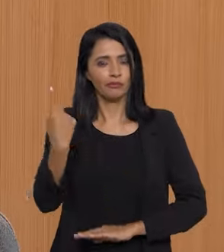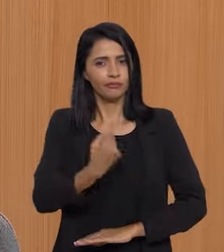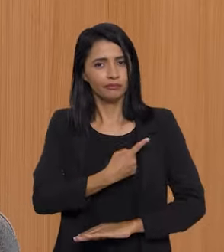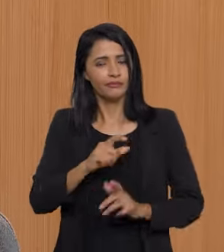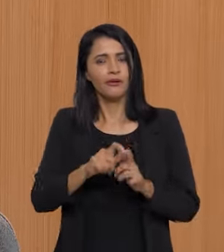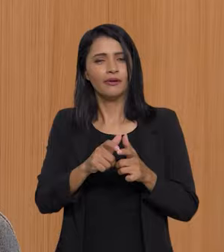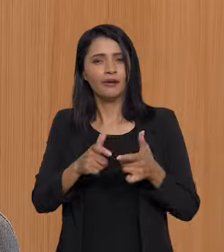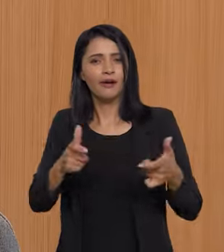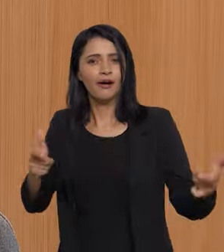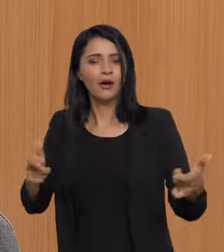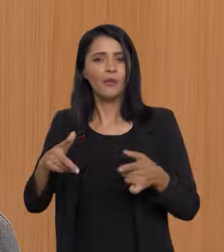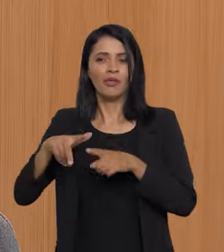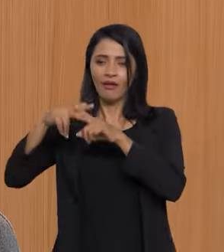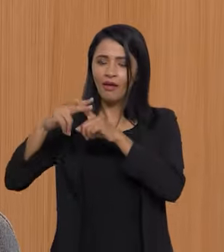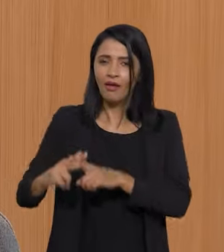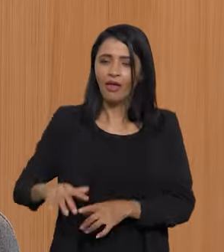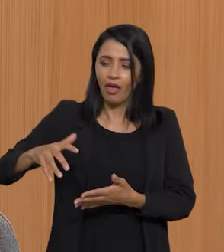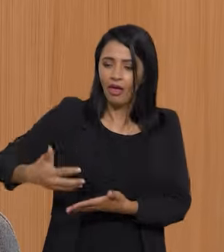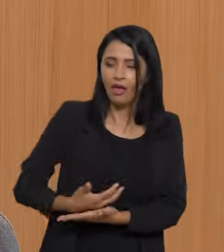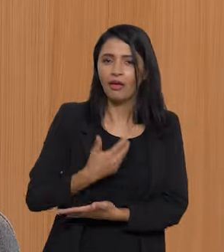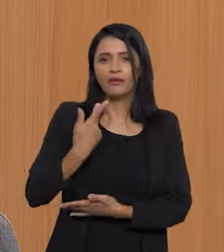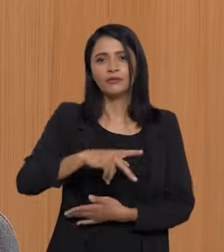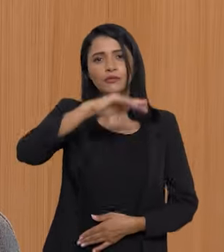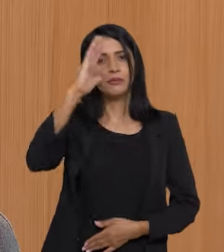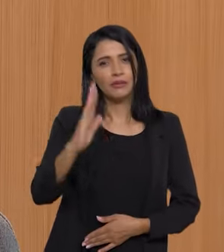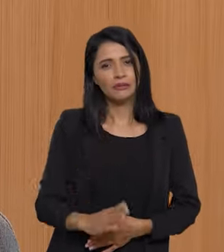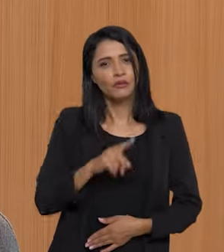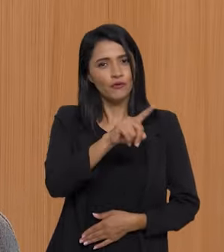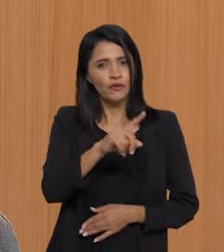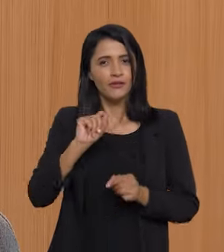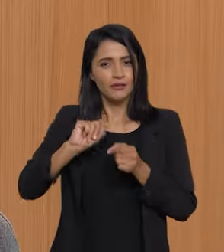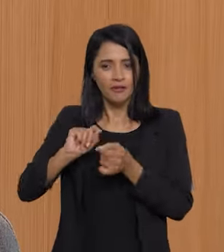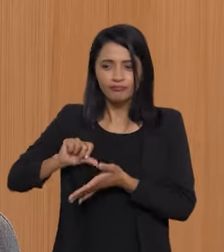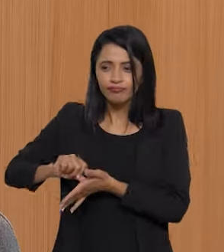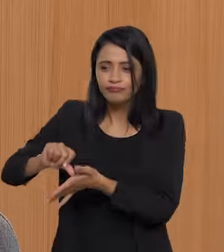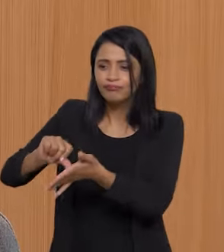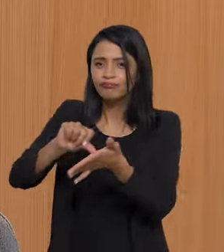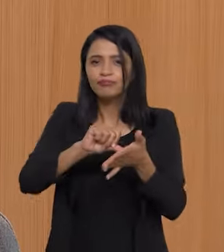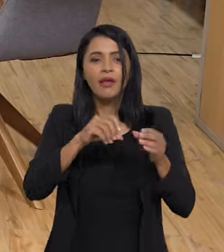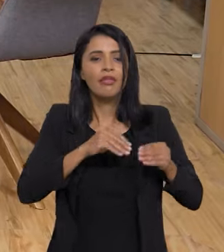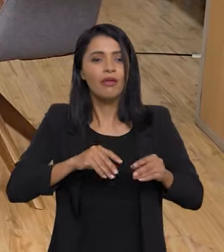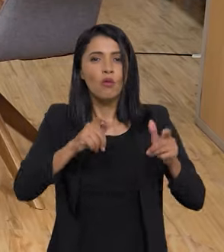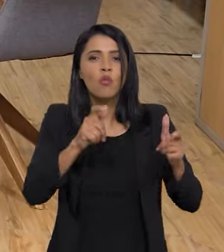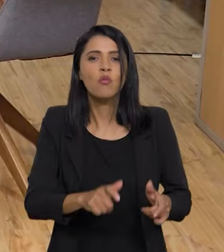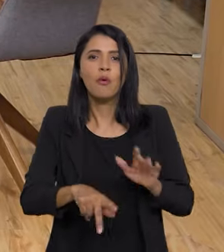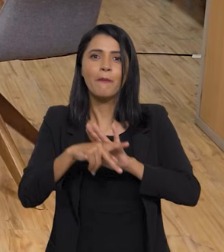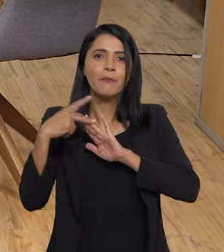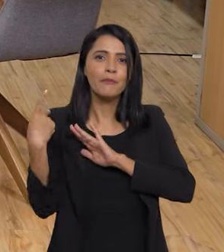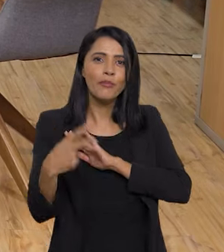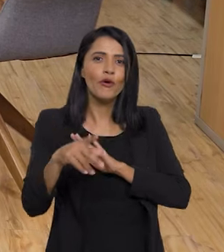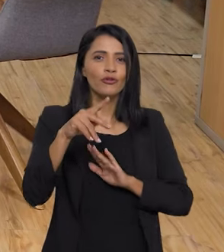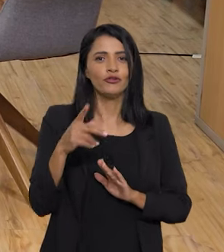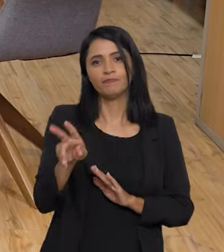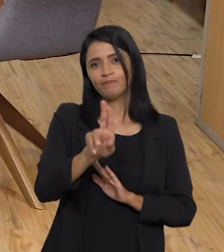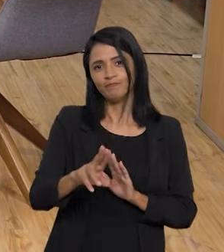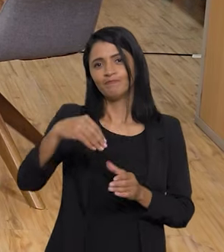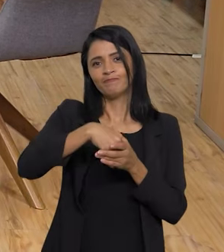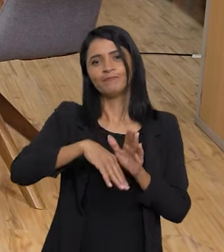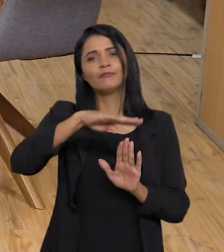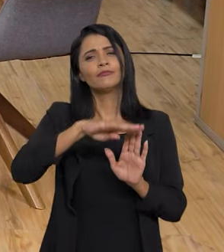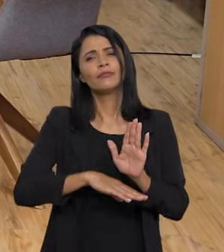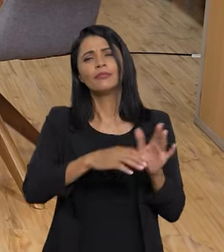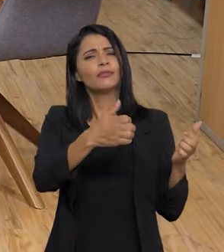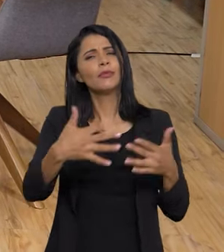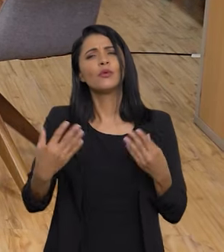vai ampliar a reforma agrária no país. Vocês fizeram um mapeamento das terras que podem ser destinadas a este programa. Explica para a gente